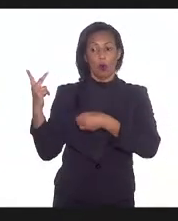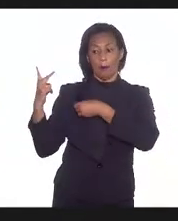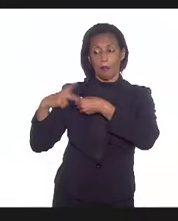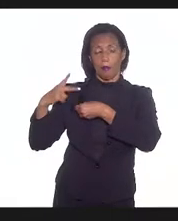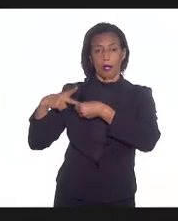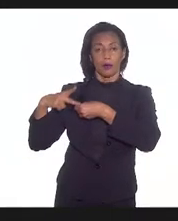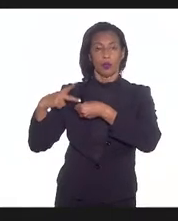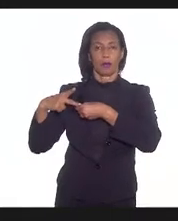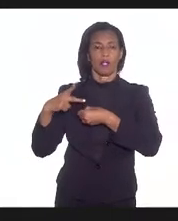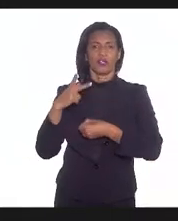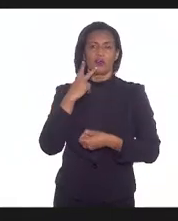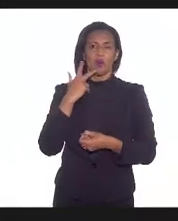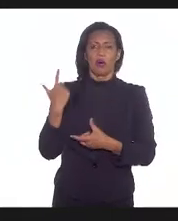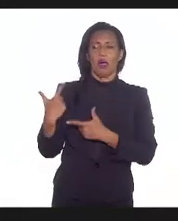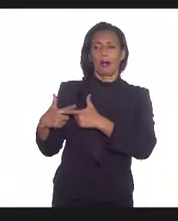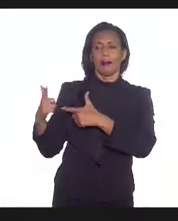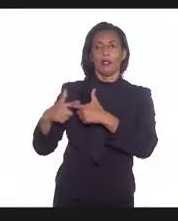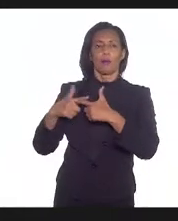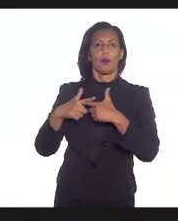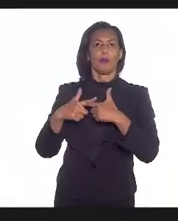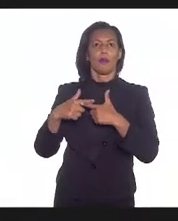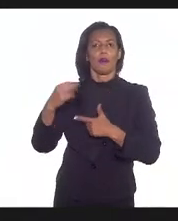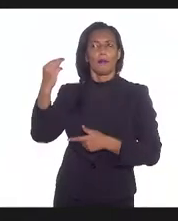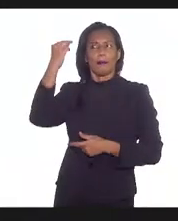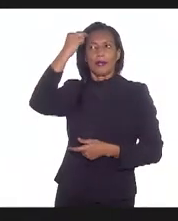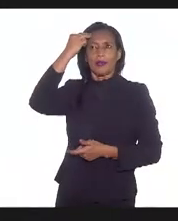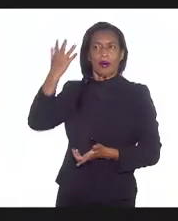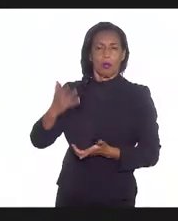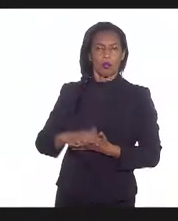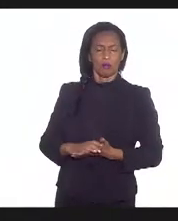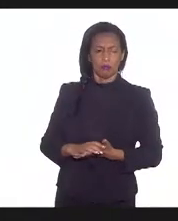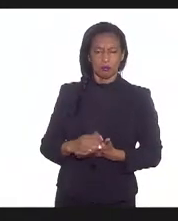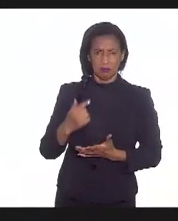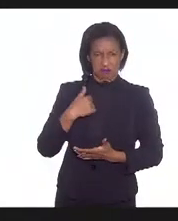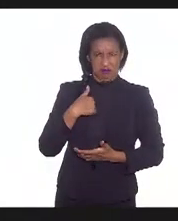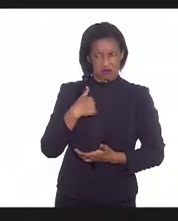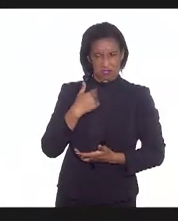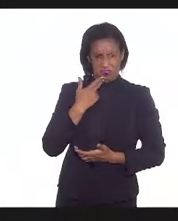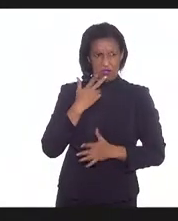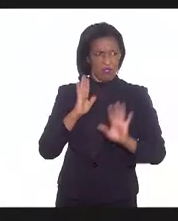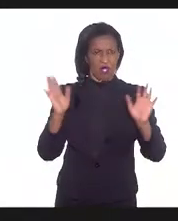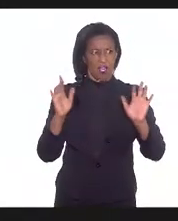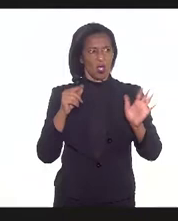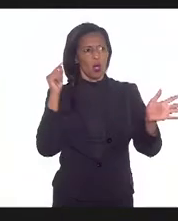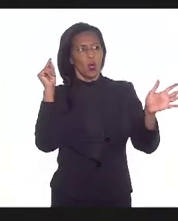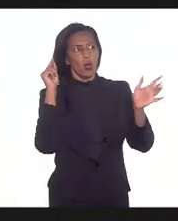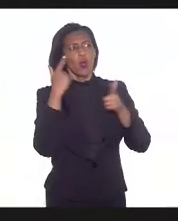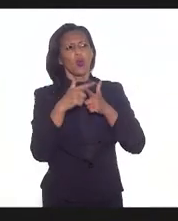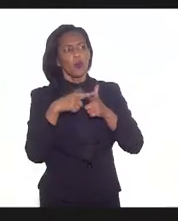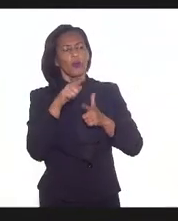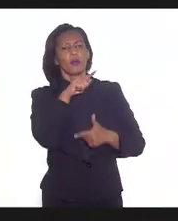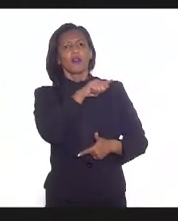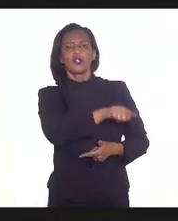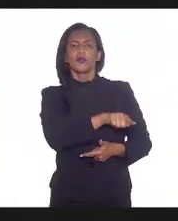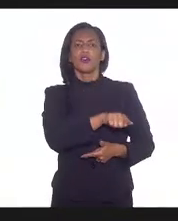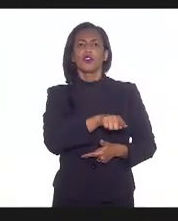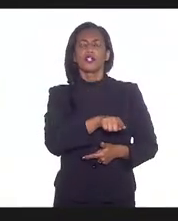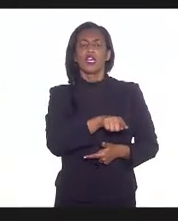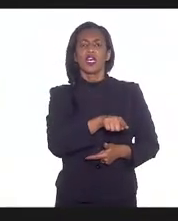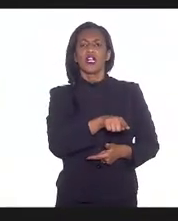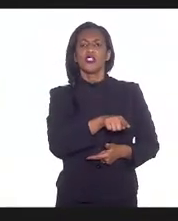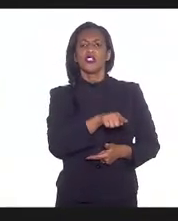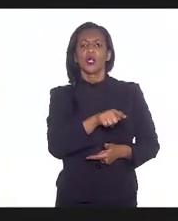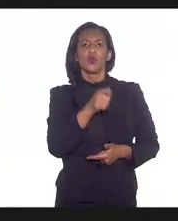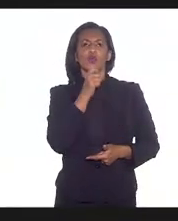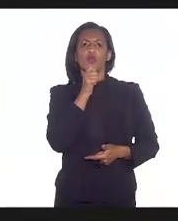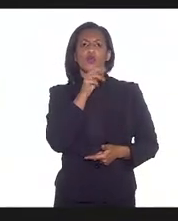colocou assim, nós temos um programa de saúde mental. Aí eu falei assim, o programa de vocês está fadado a não dar resultado. Porque